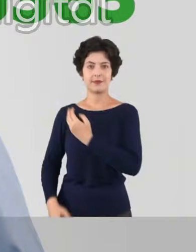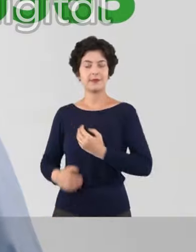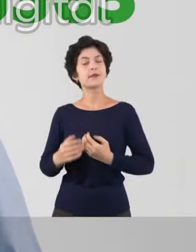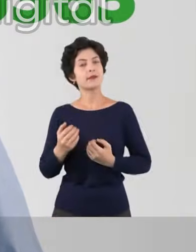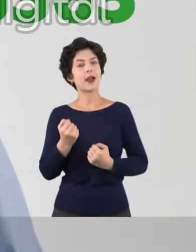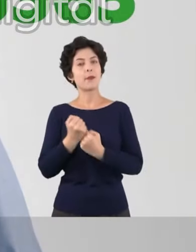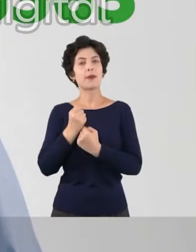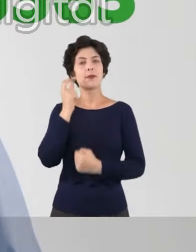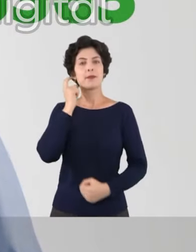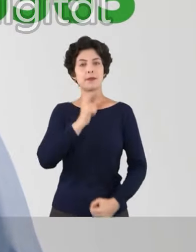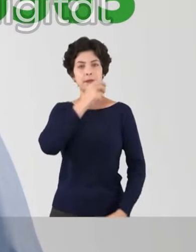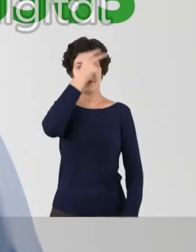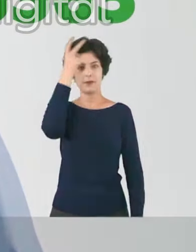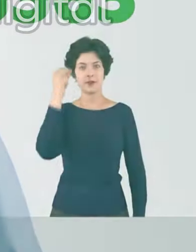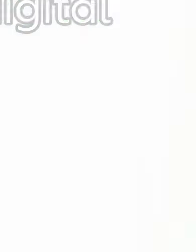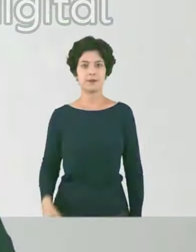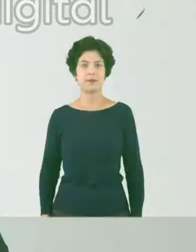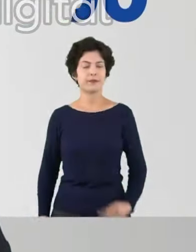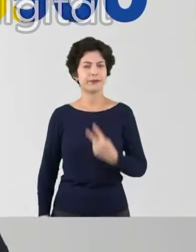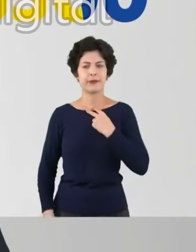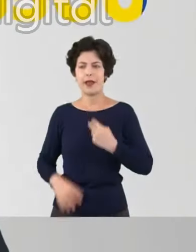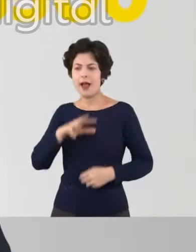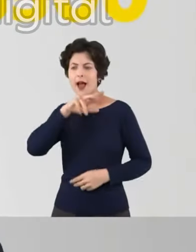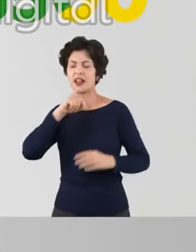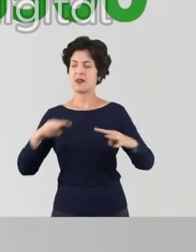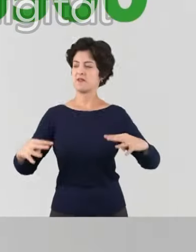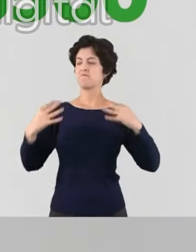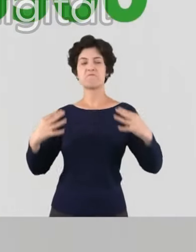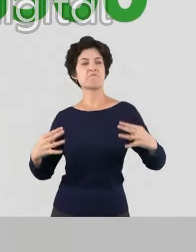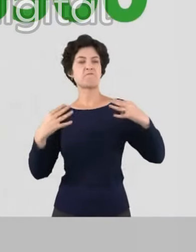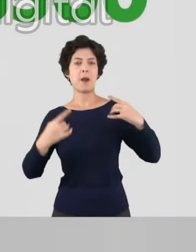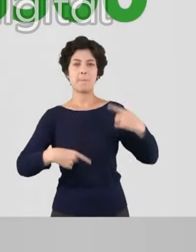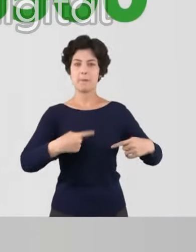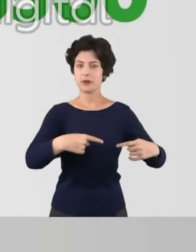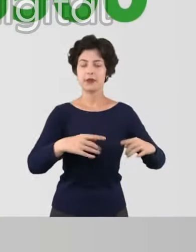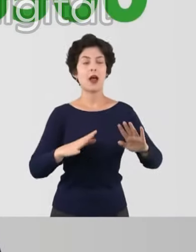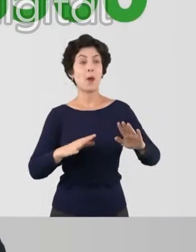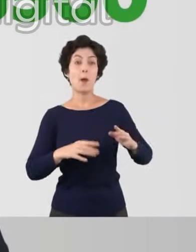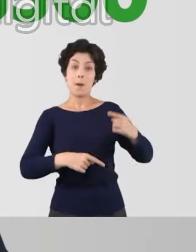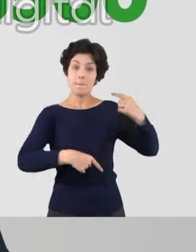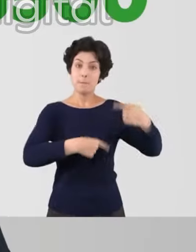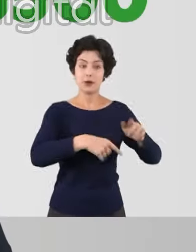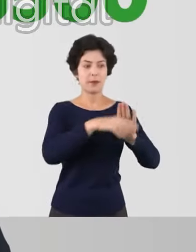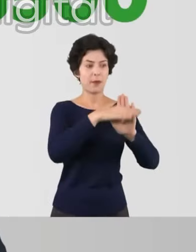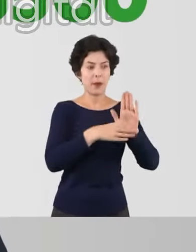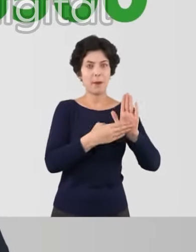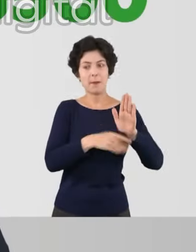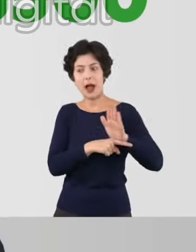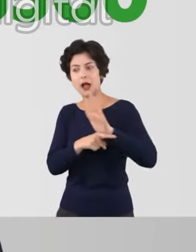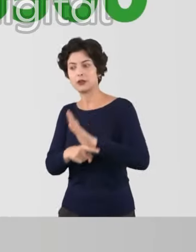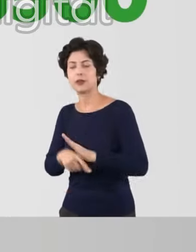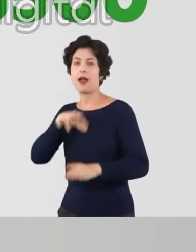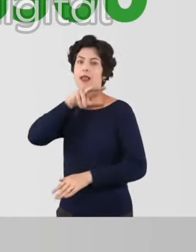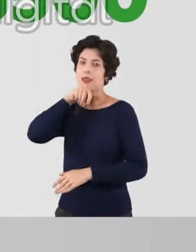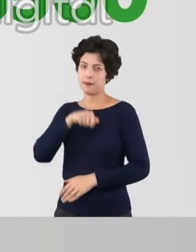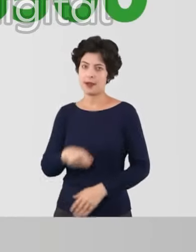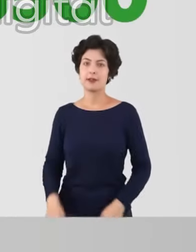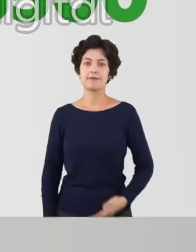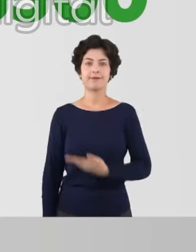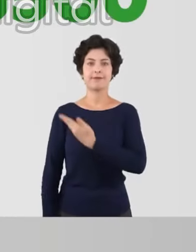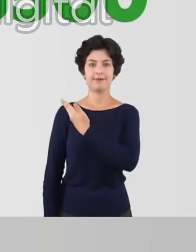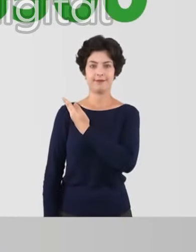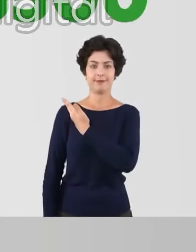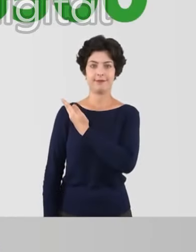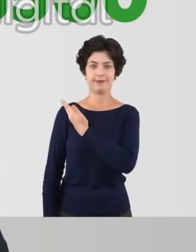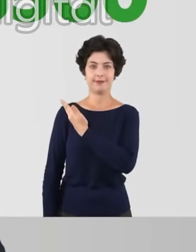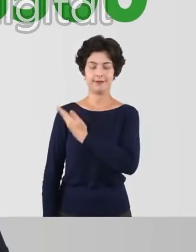3, Ricardo Nunes, prefeito. Não devemos usar animais para fazer política. E sim usar a política para ajudar os animais.